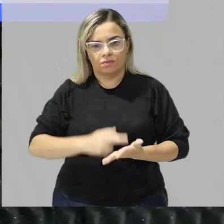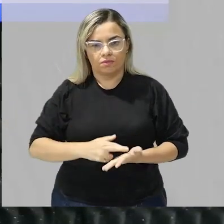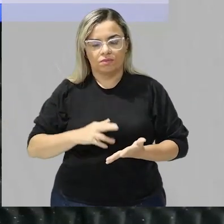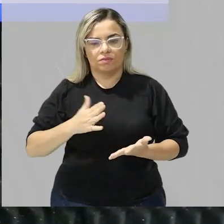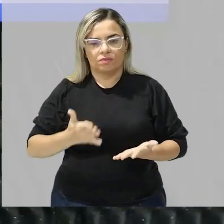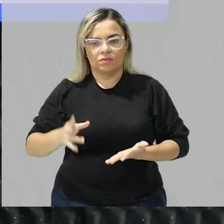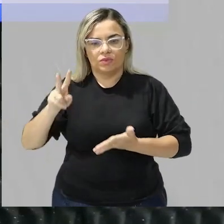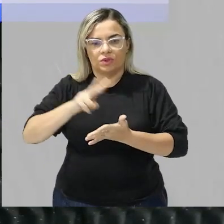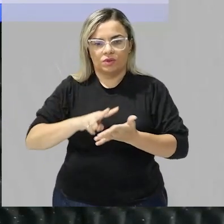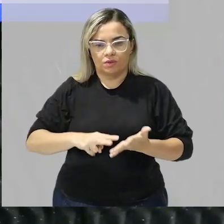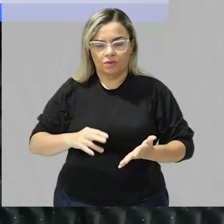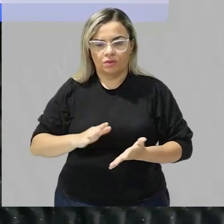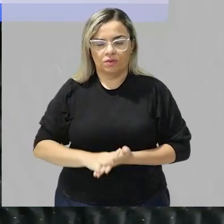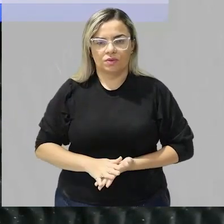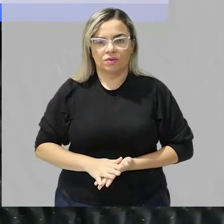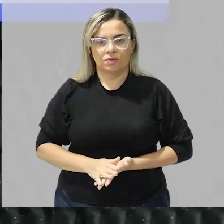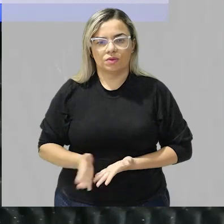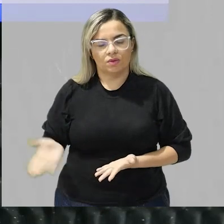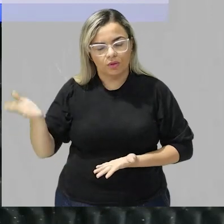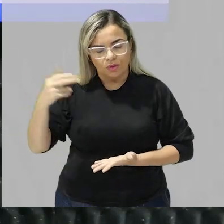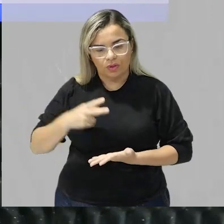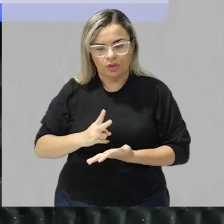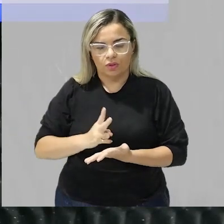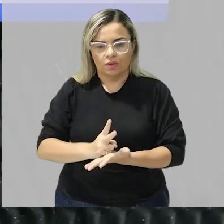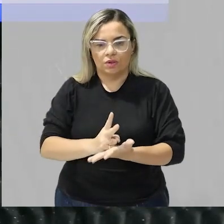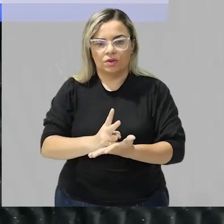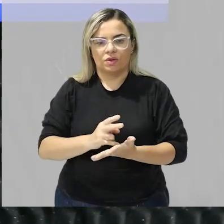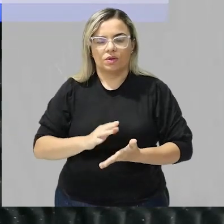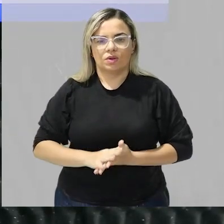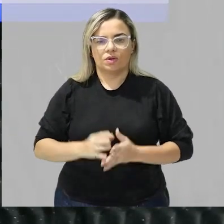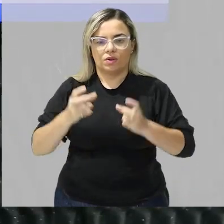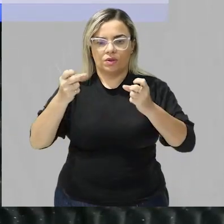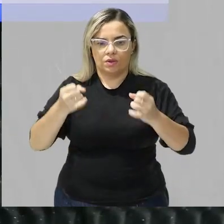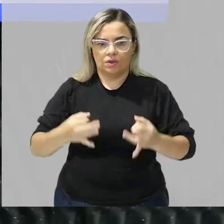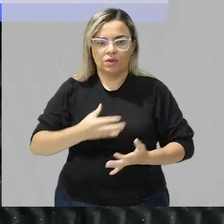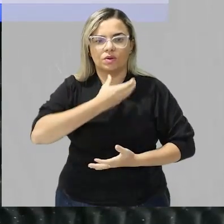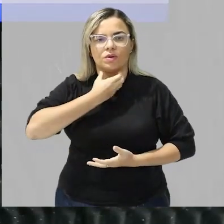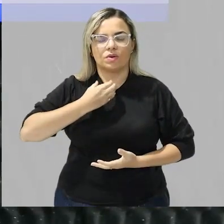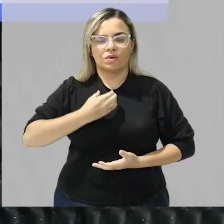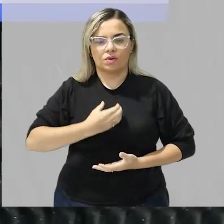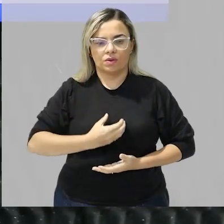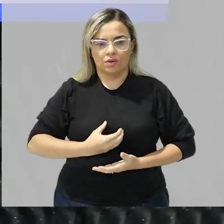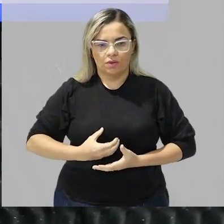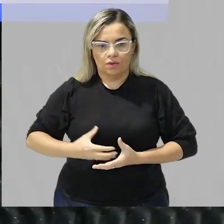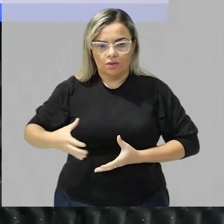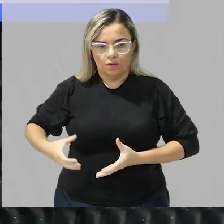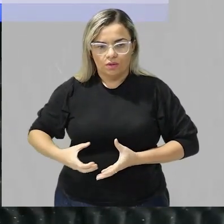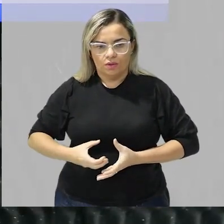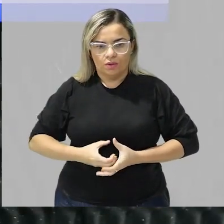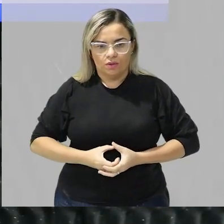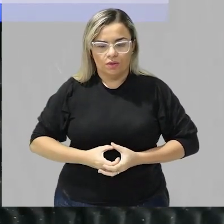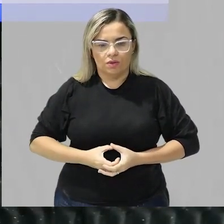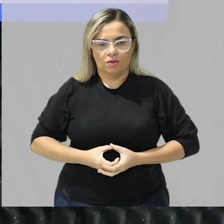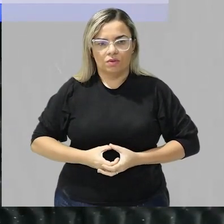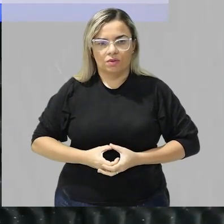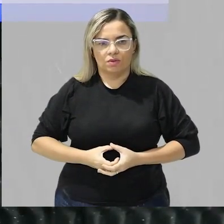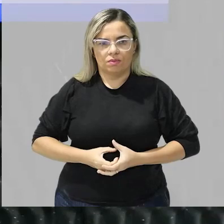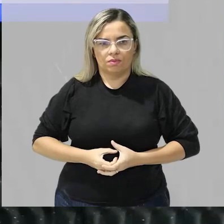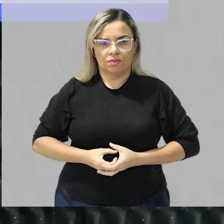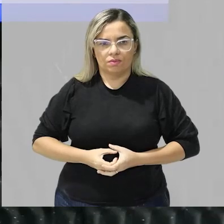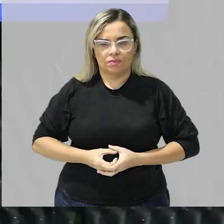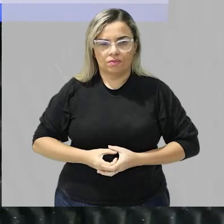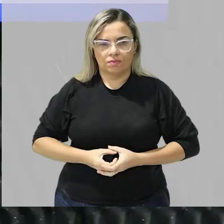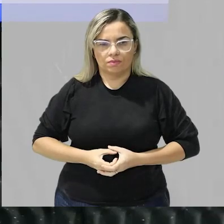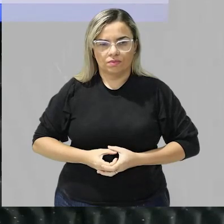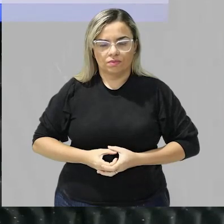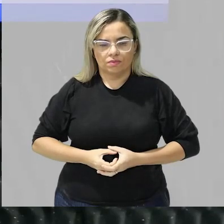a gente acabou de ler mas continuando aqui a nossa trajetória no sistema digestório nós temos aqui o estômago e aí ele